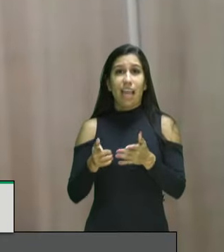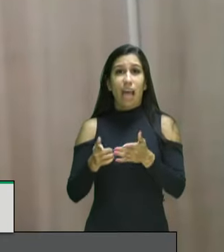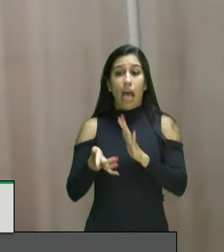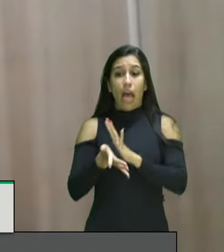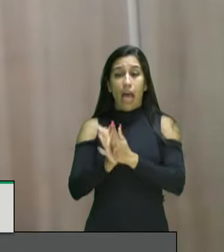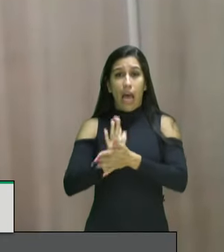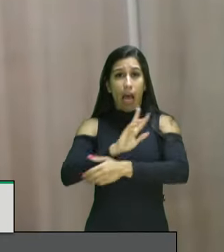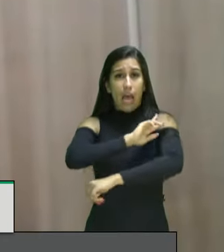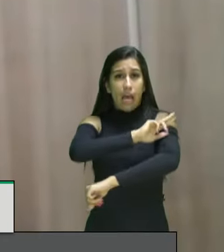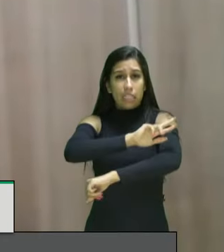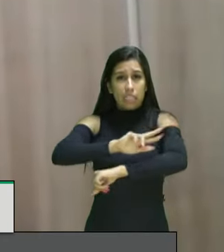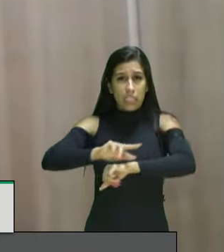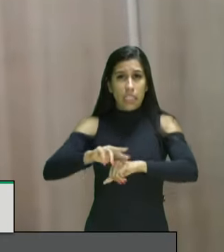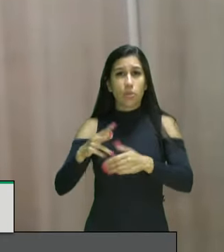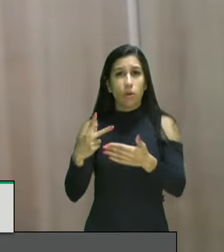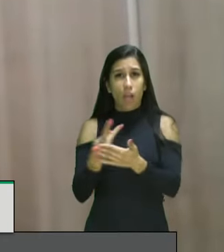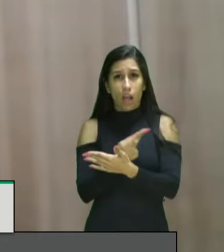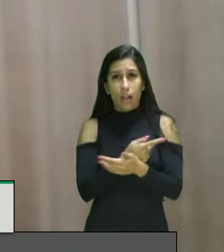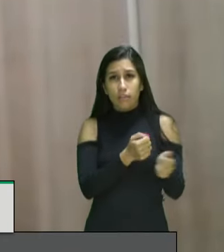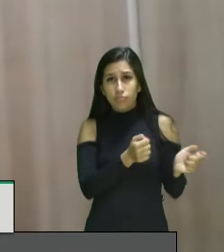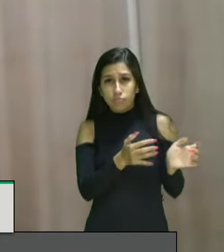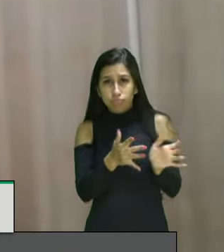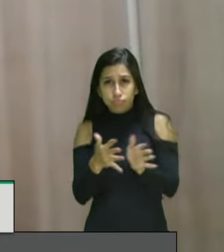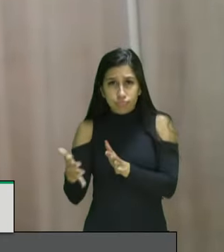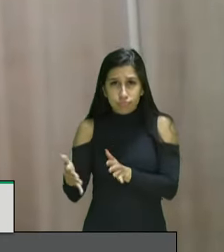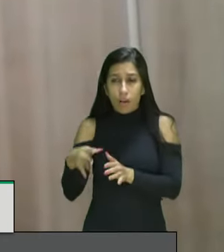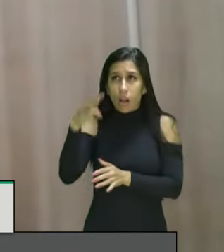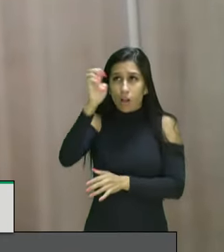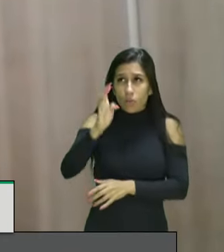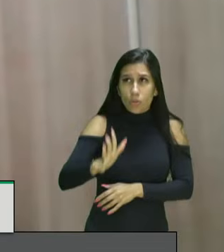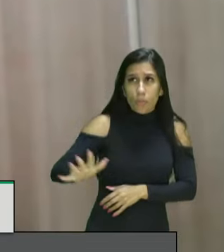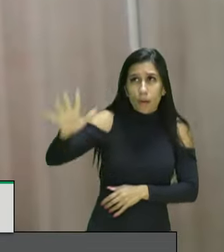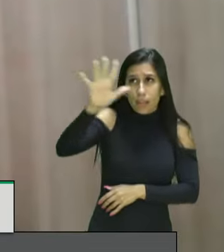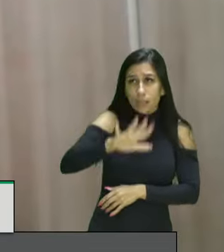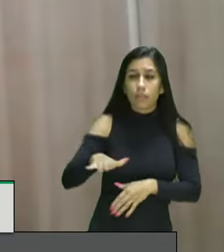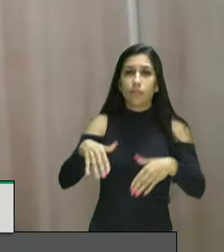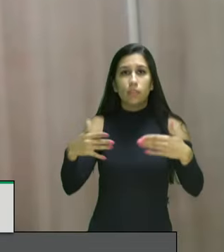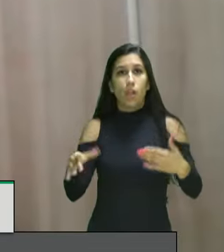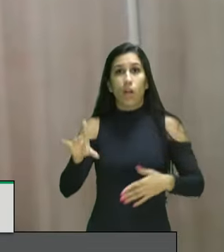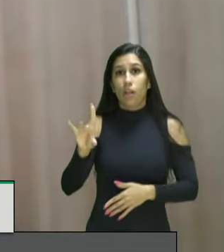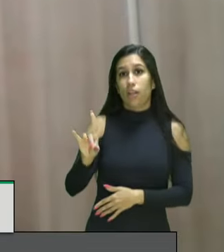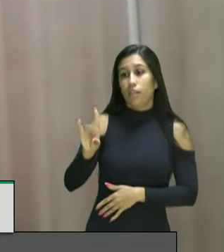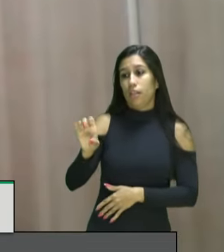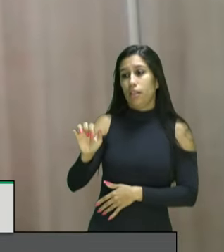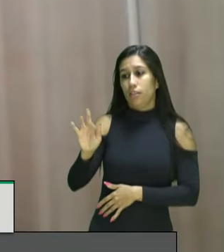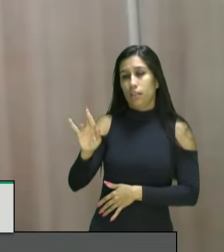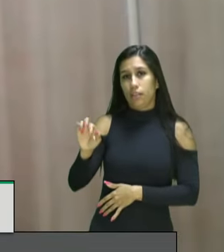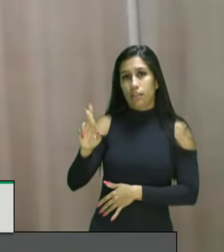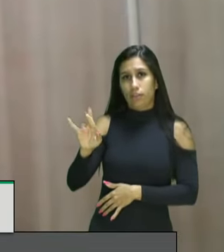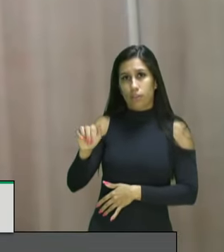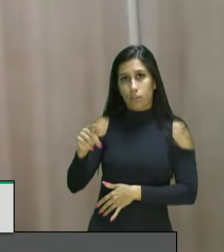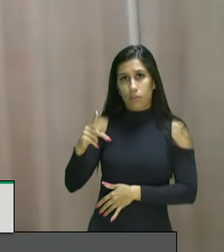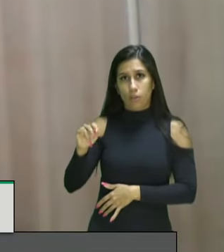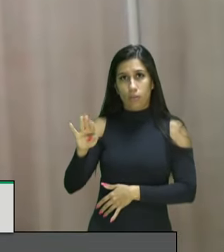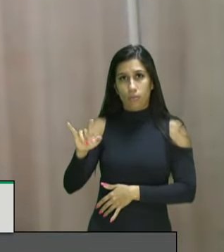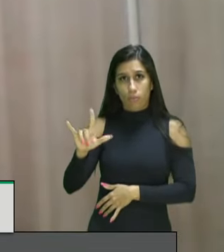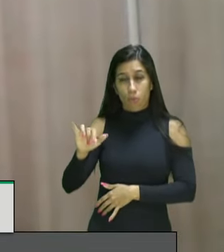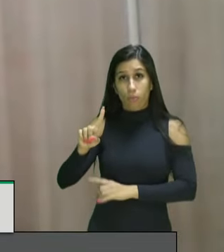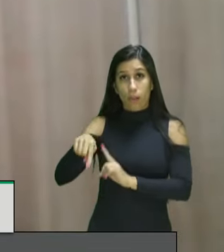em todos os equipamentos e órgãos do estado brasileiro a defensoria pública por meio da associação nacional